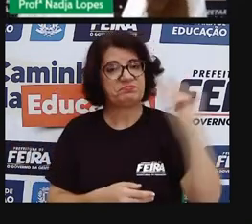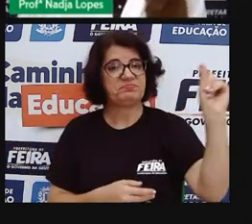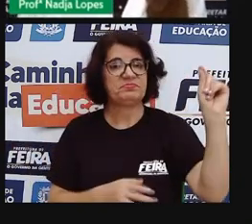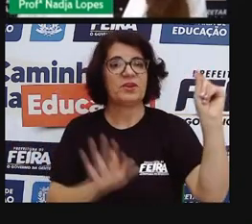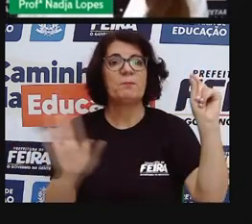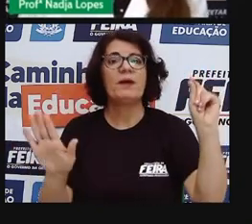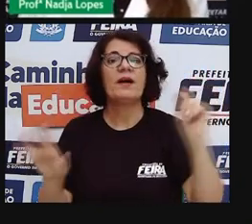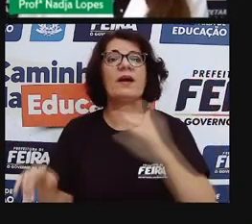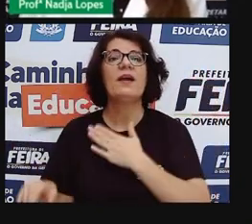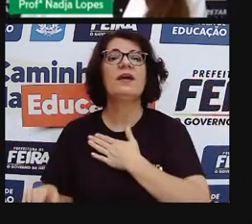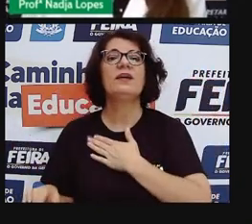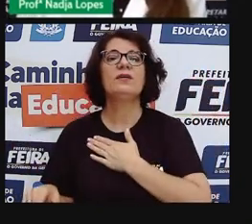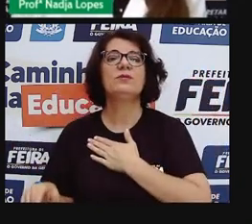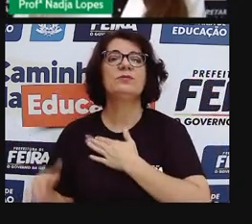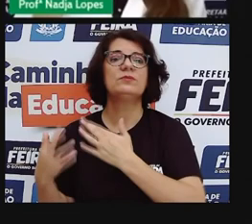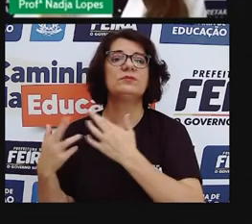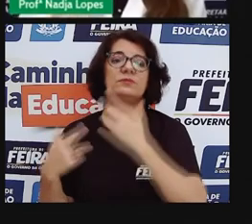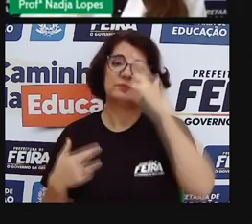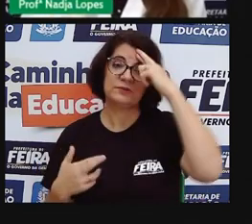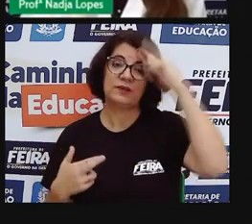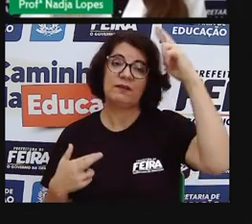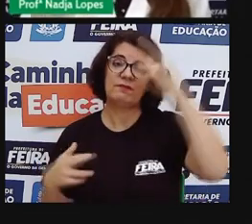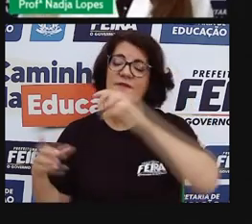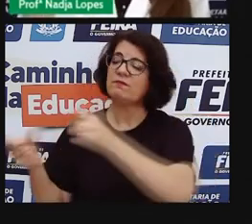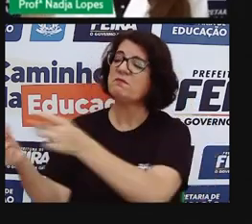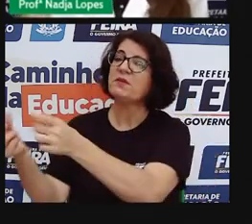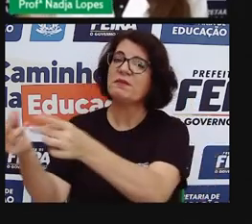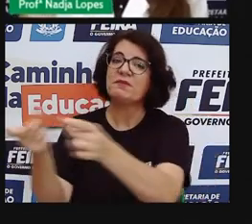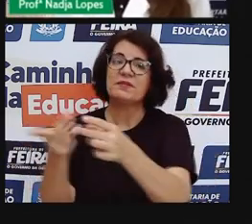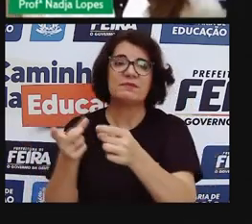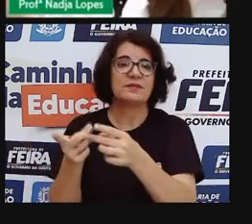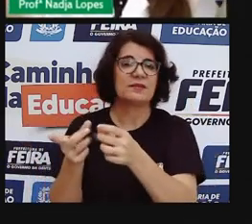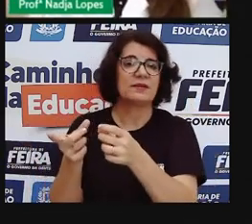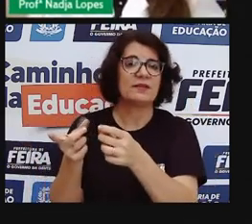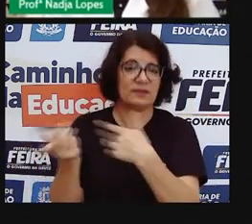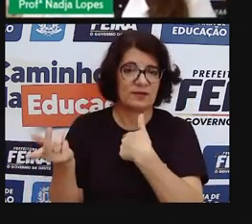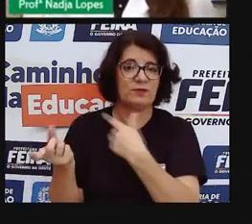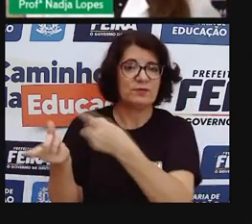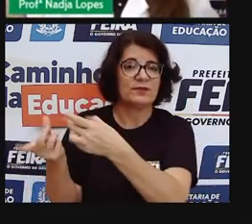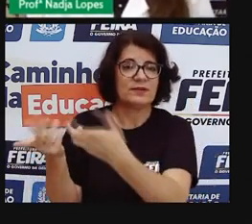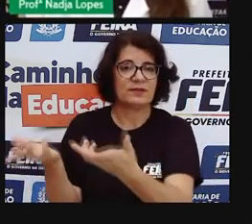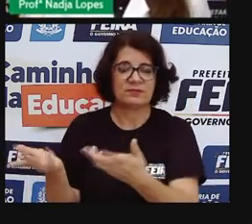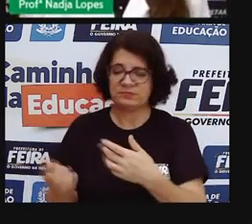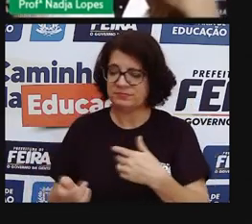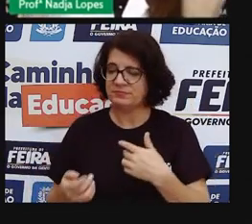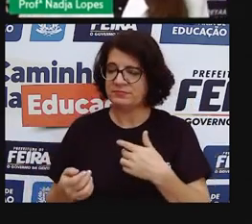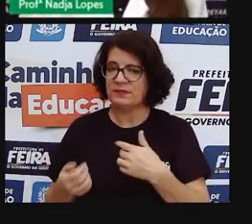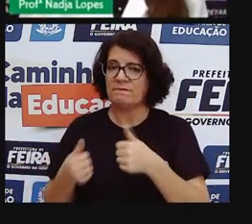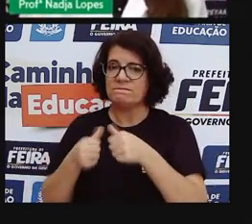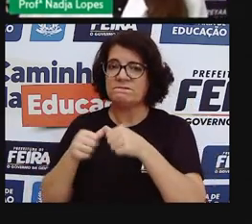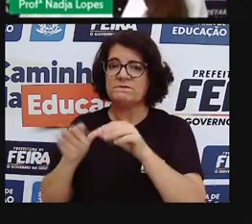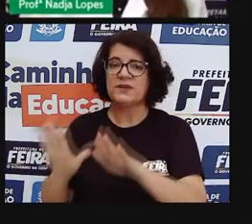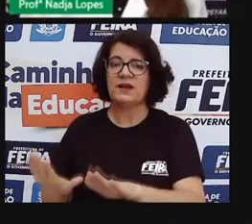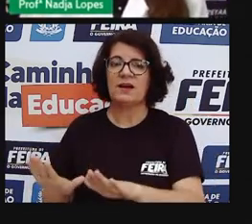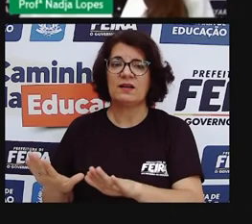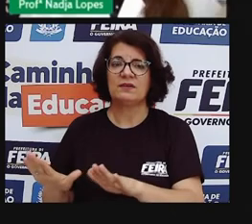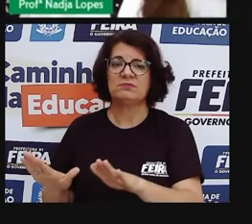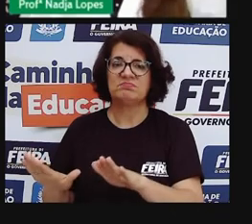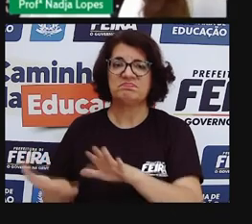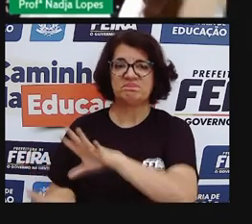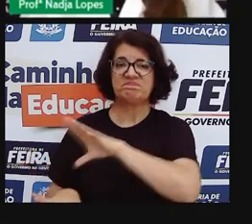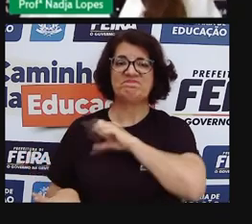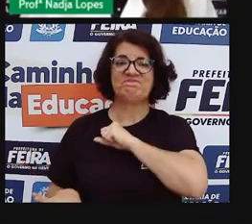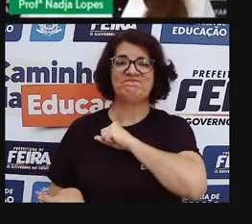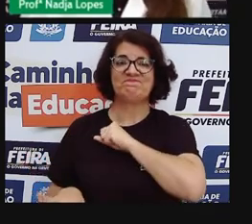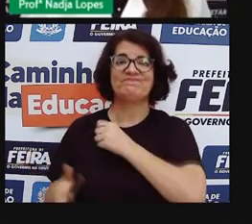o tempo todo, que às vezes chega quatro horas da manhã que eu já vi, começa a se organizar, organizar a sua barraca quatro horas da manhã, no